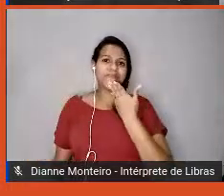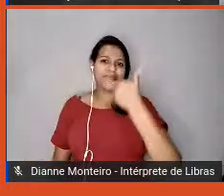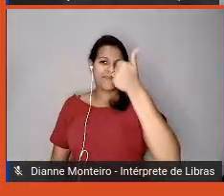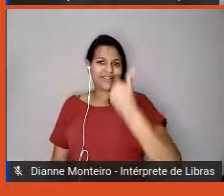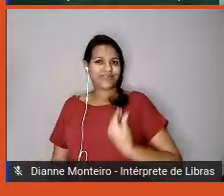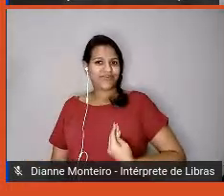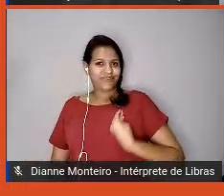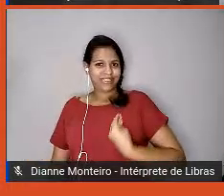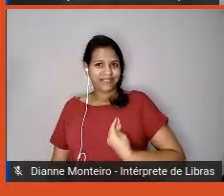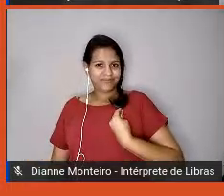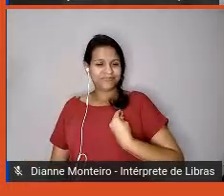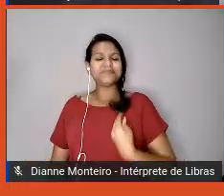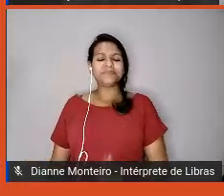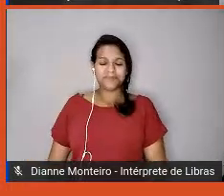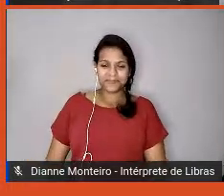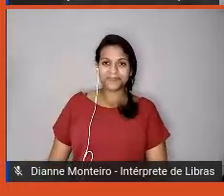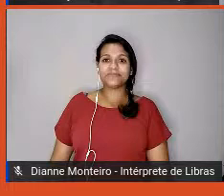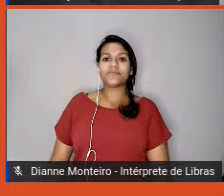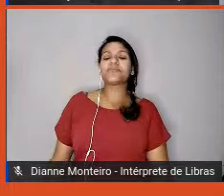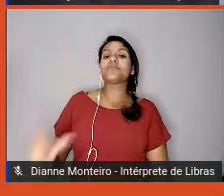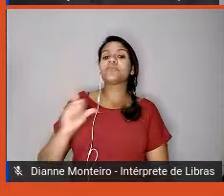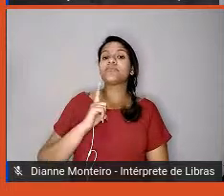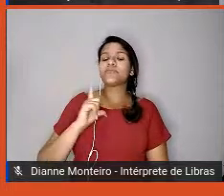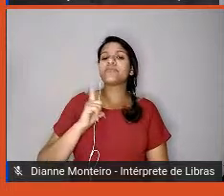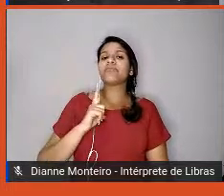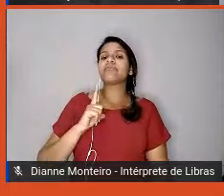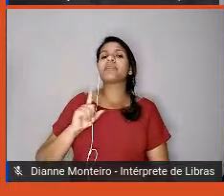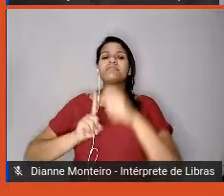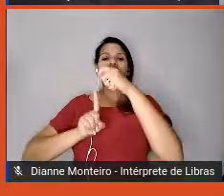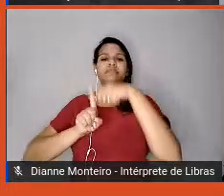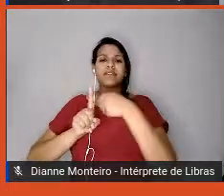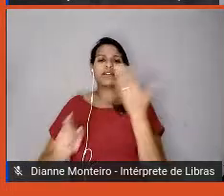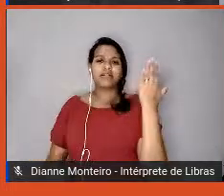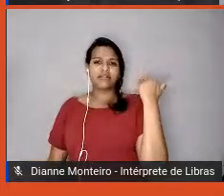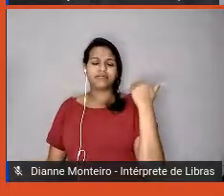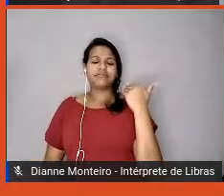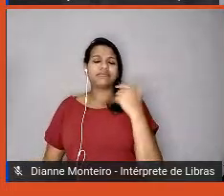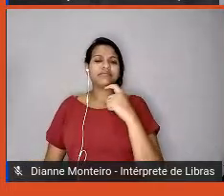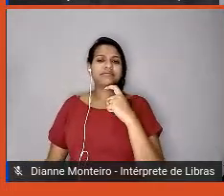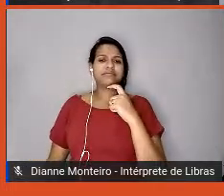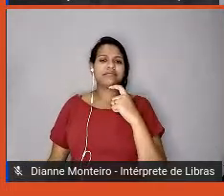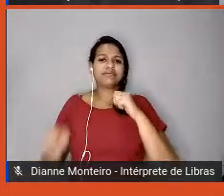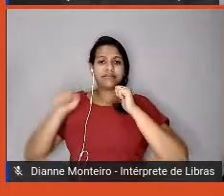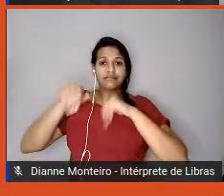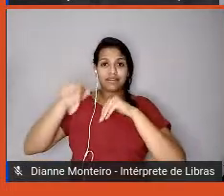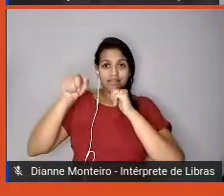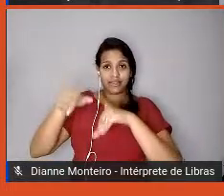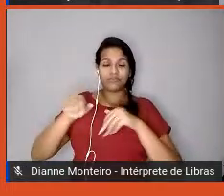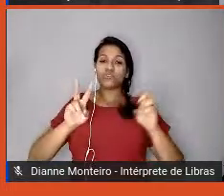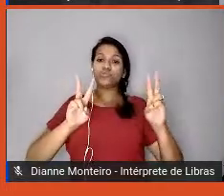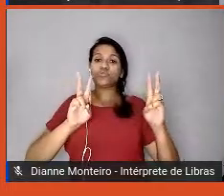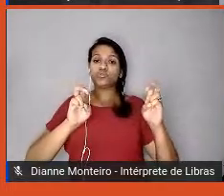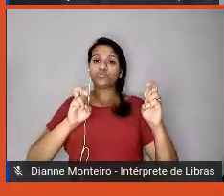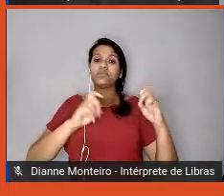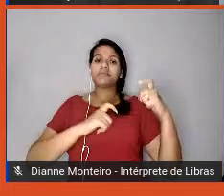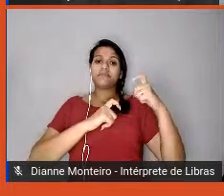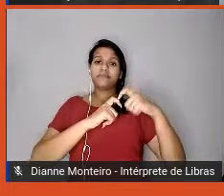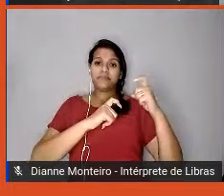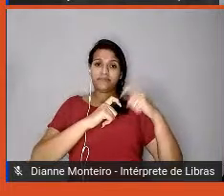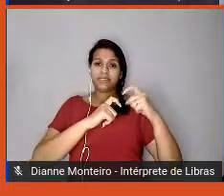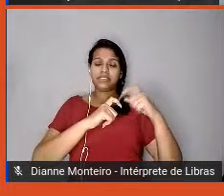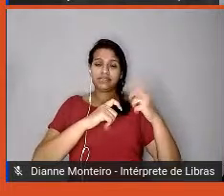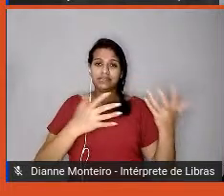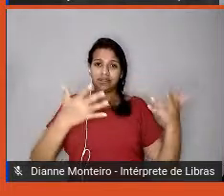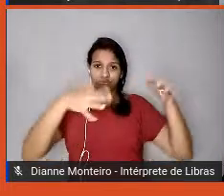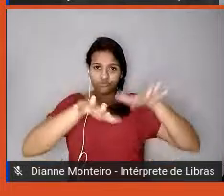simpósio realizado pelo Einstein em setembro sobre medicina integrativa, falou bastante sobre a espiritualidade como